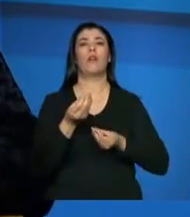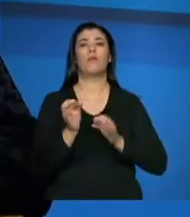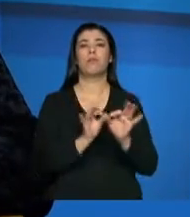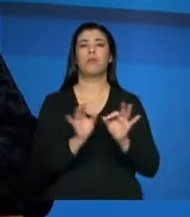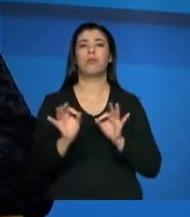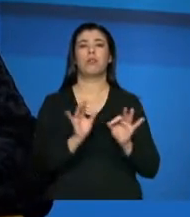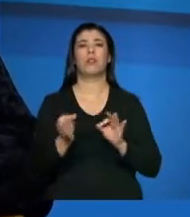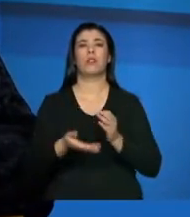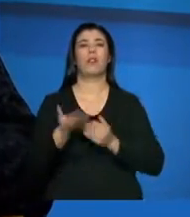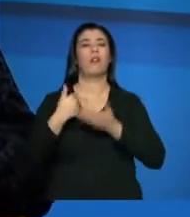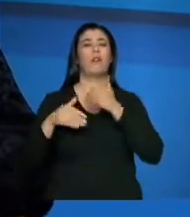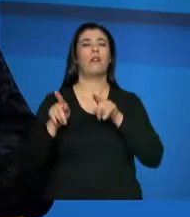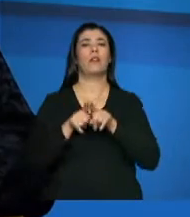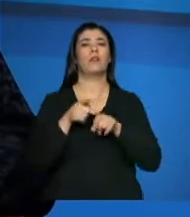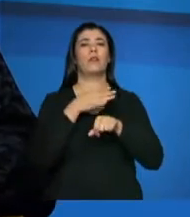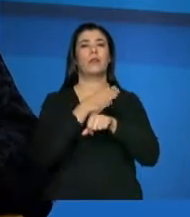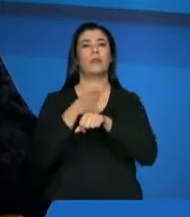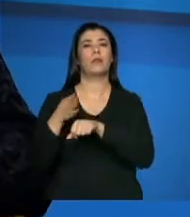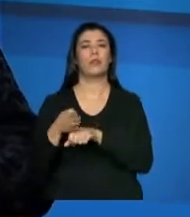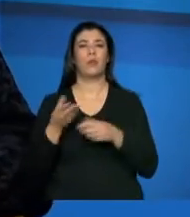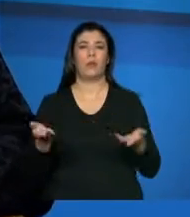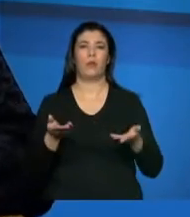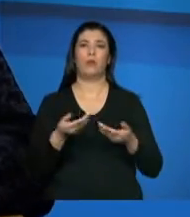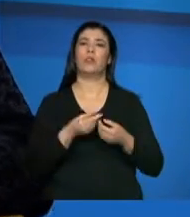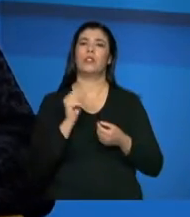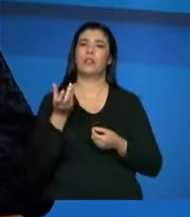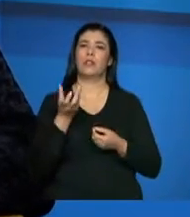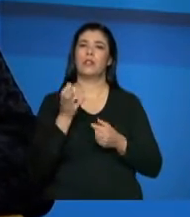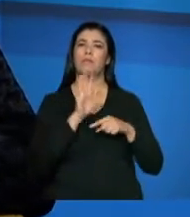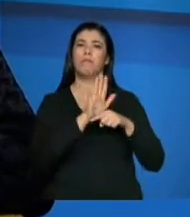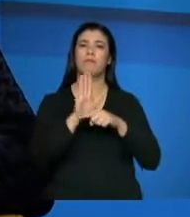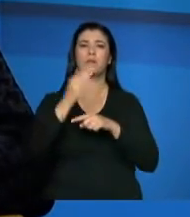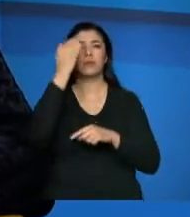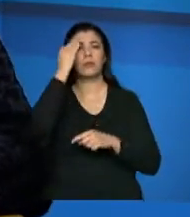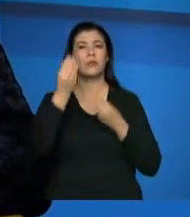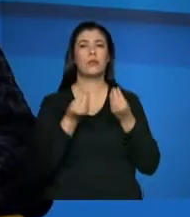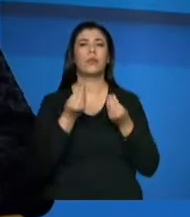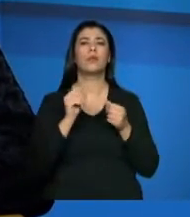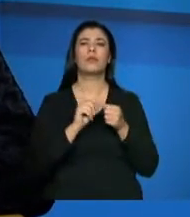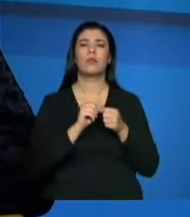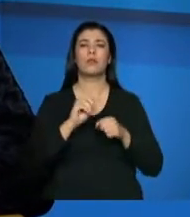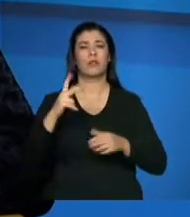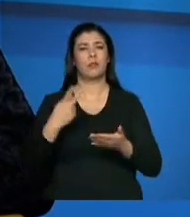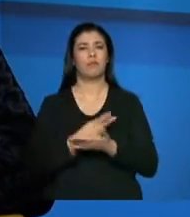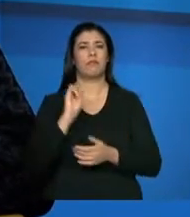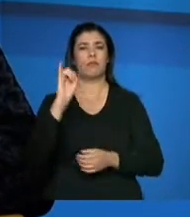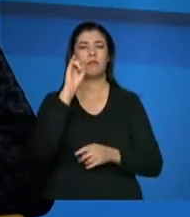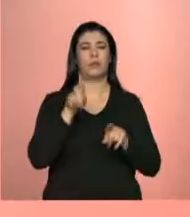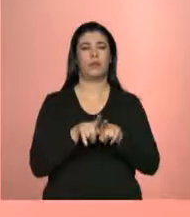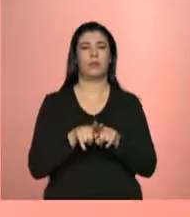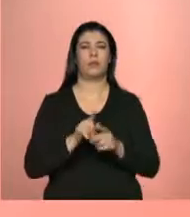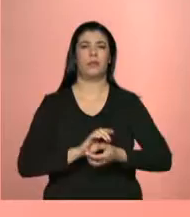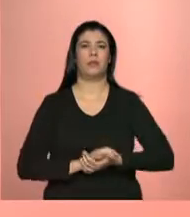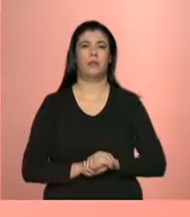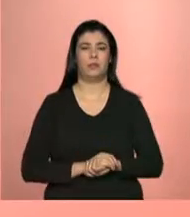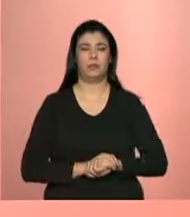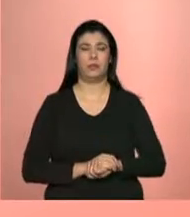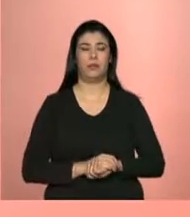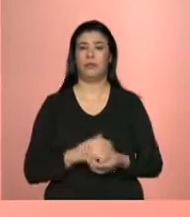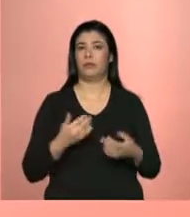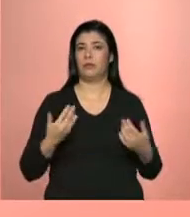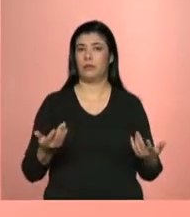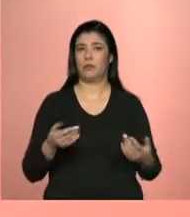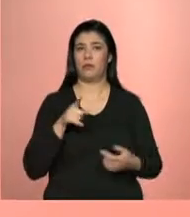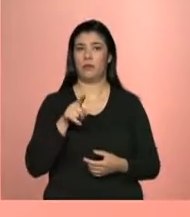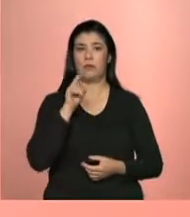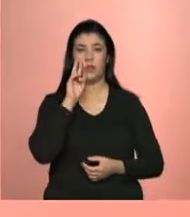e como acessá-los. A gente hoje quer um pouquinho tentar ajudar nessa compreensão. Eu acho que vai ser um momento bem importante. Bem, e você que